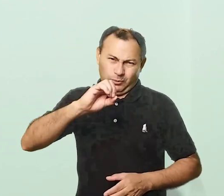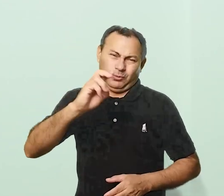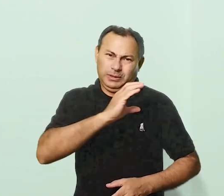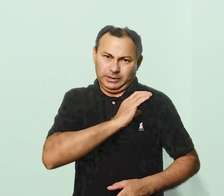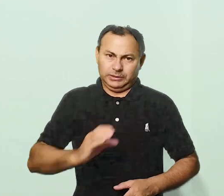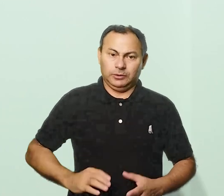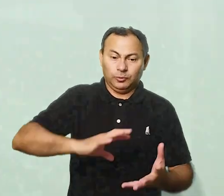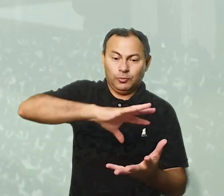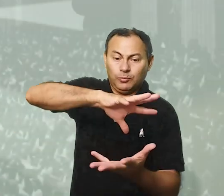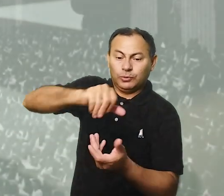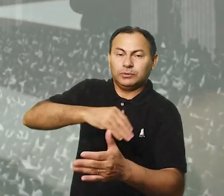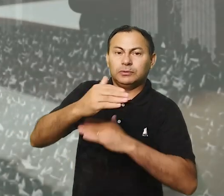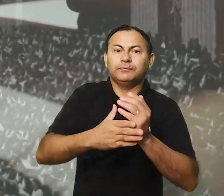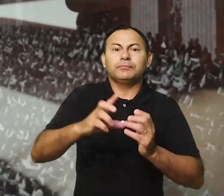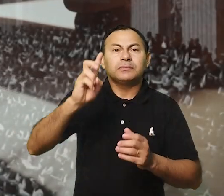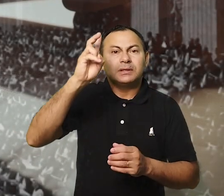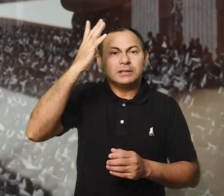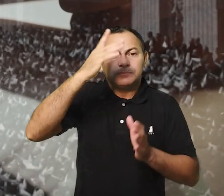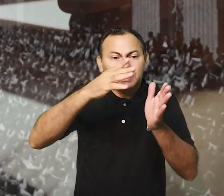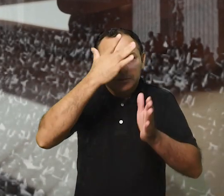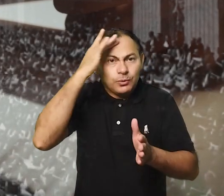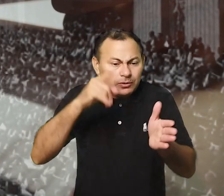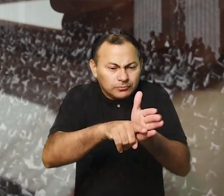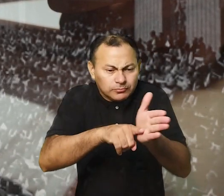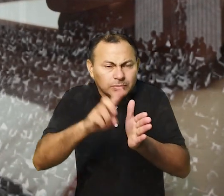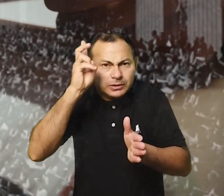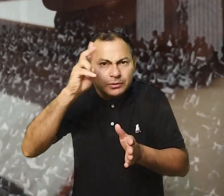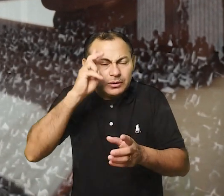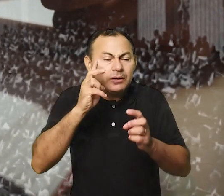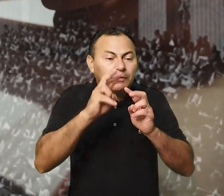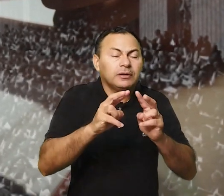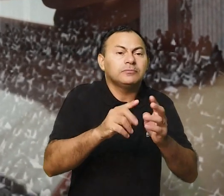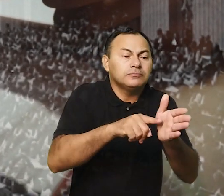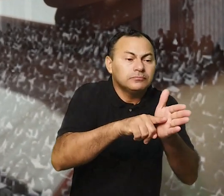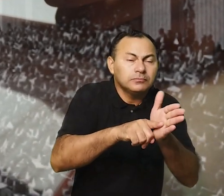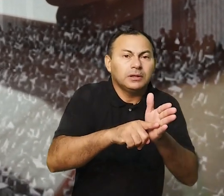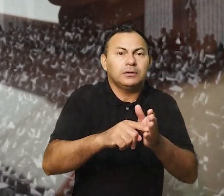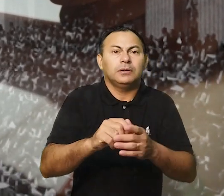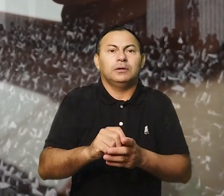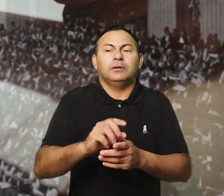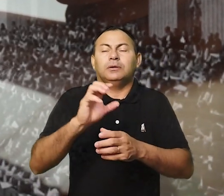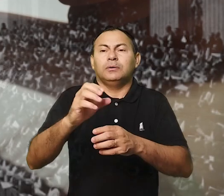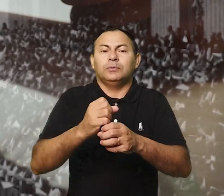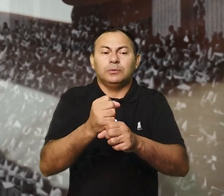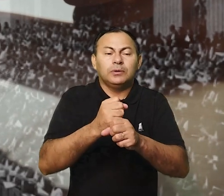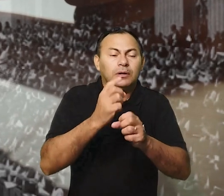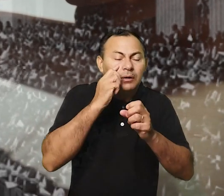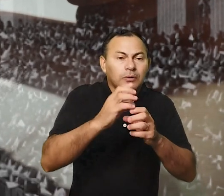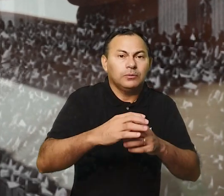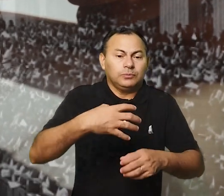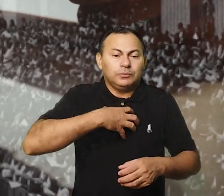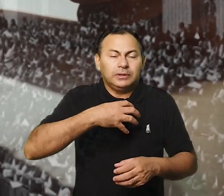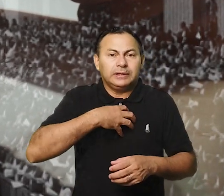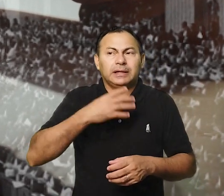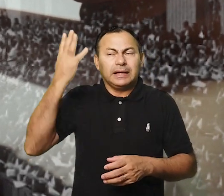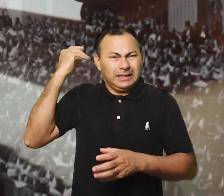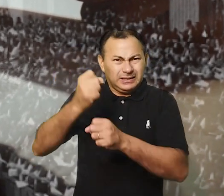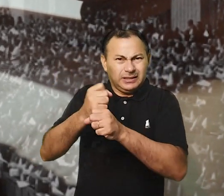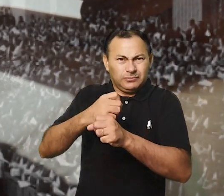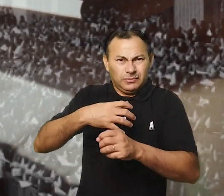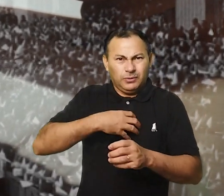Os historiadores percorrem as vicissitudes, os estados de ânimo e o clima daqueles anos.